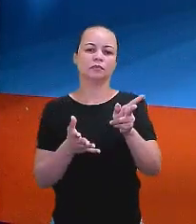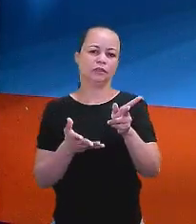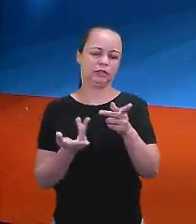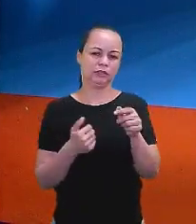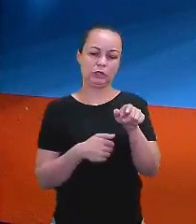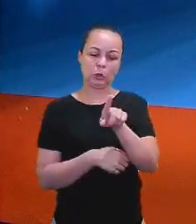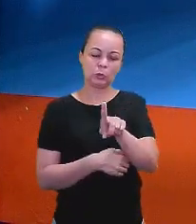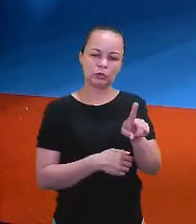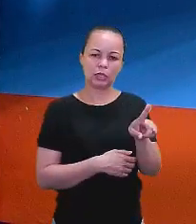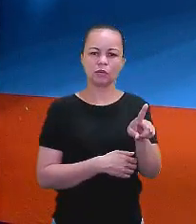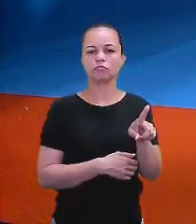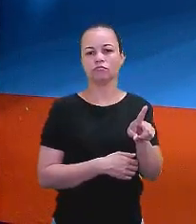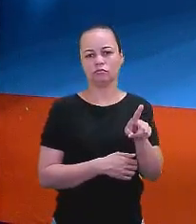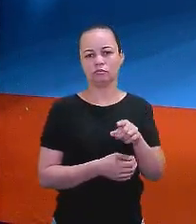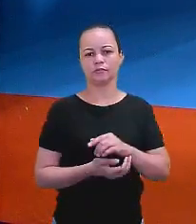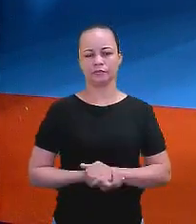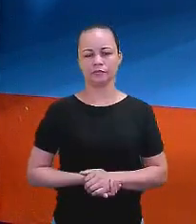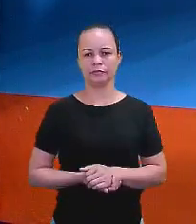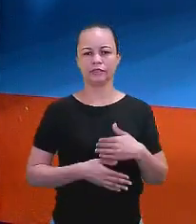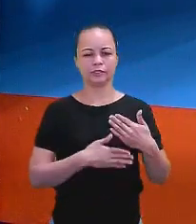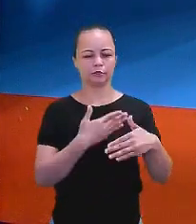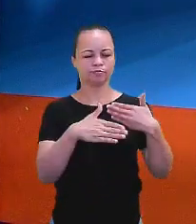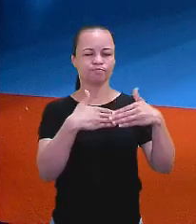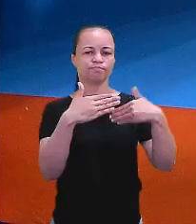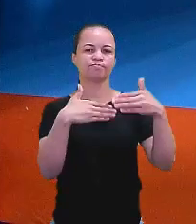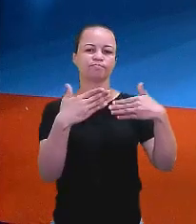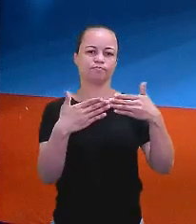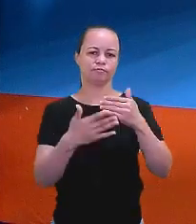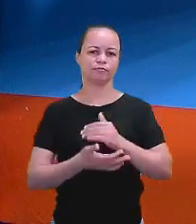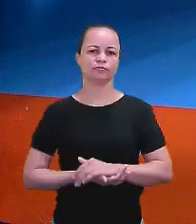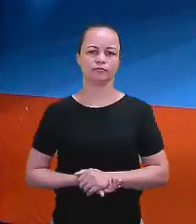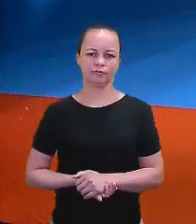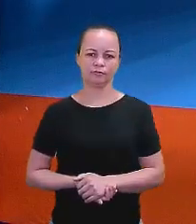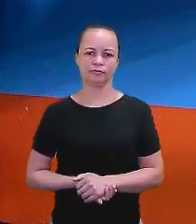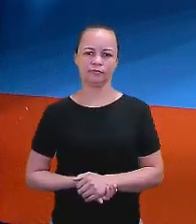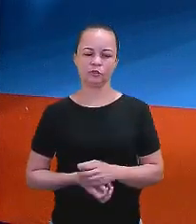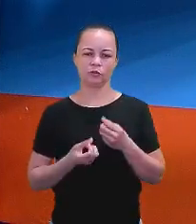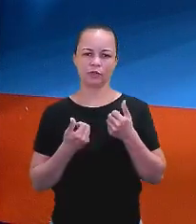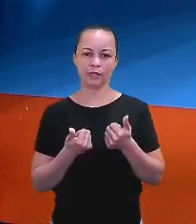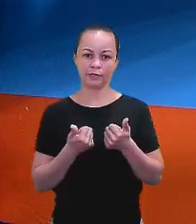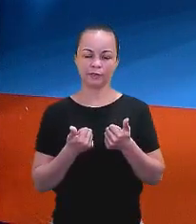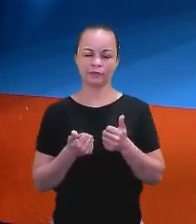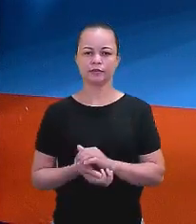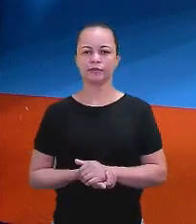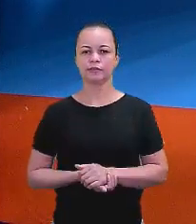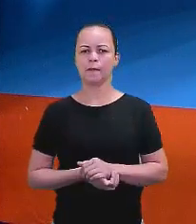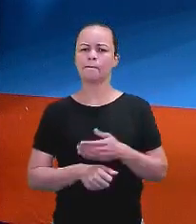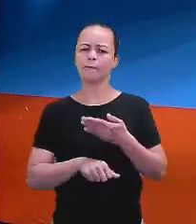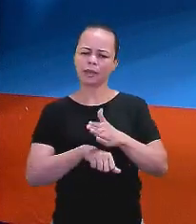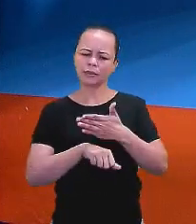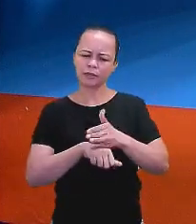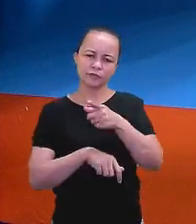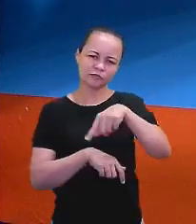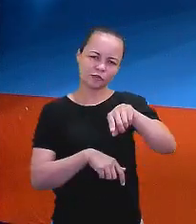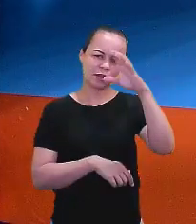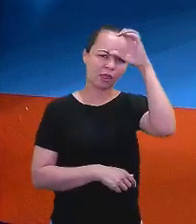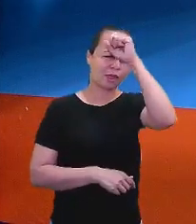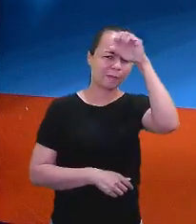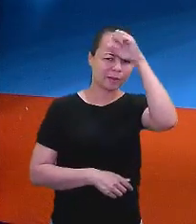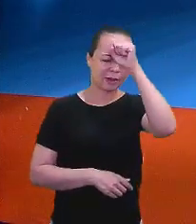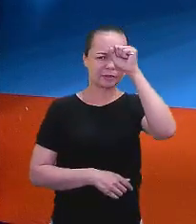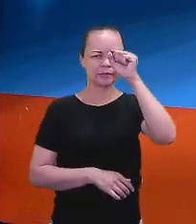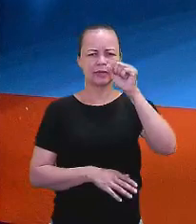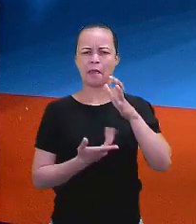not, troca por weren't. E aí, sucessivamente. Tá bom, gente? Mas praticando você aprende. Parece